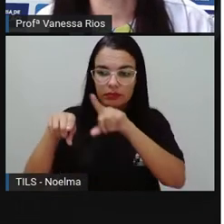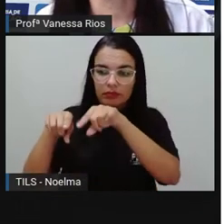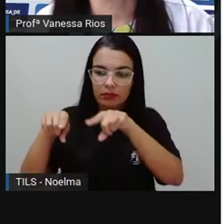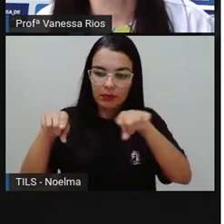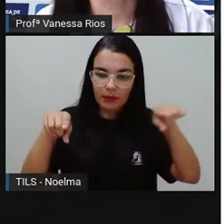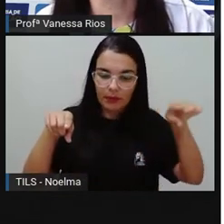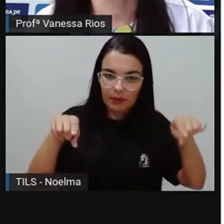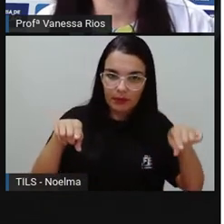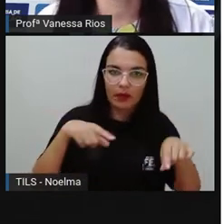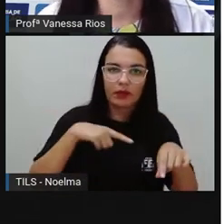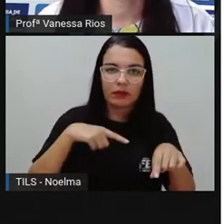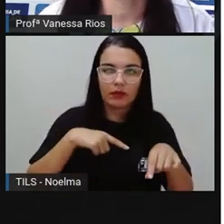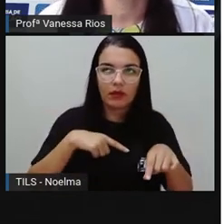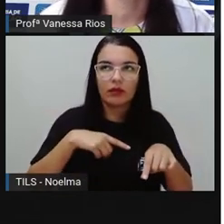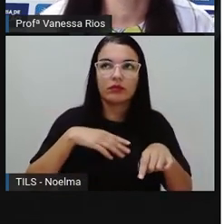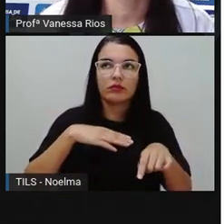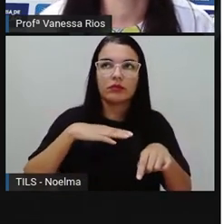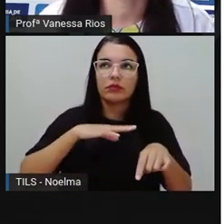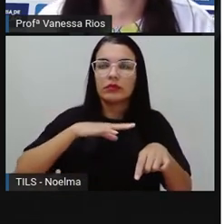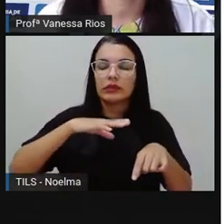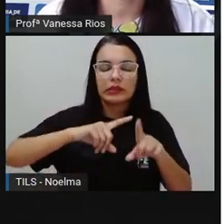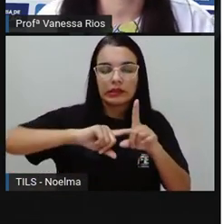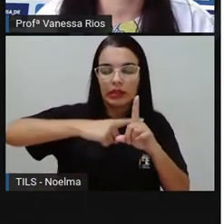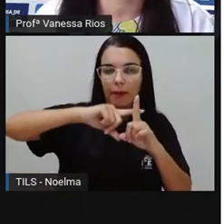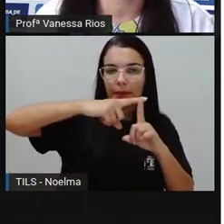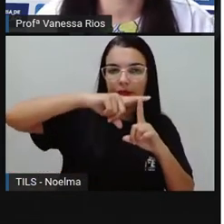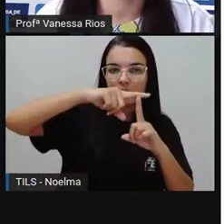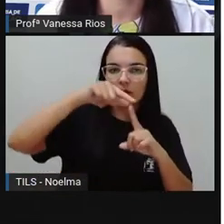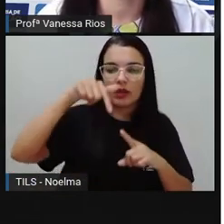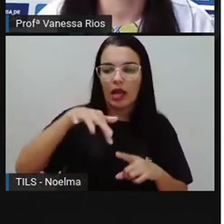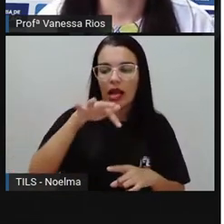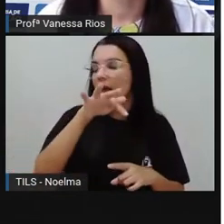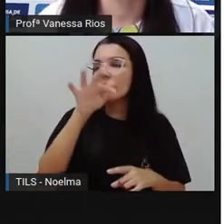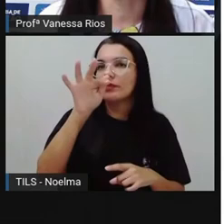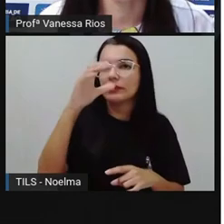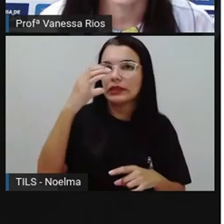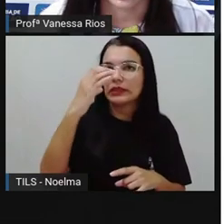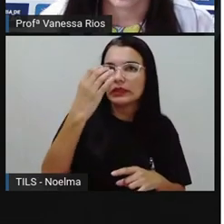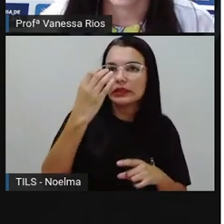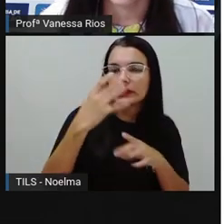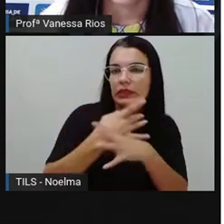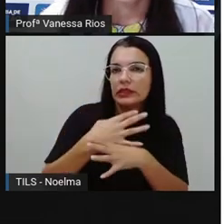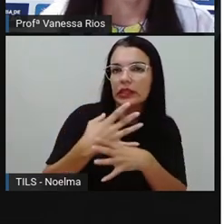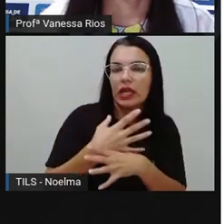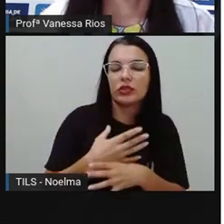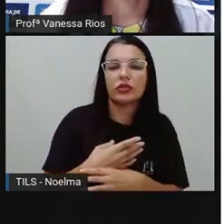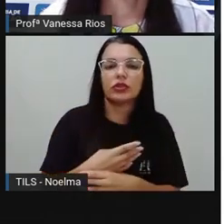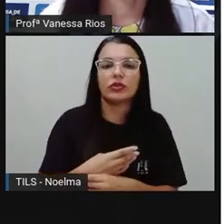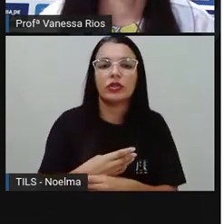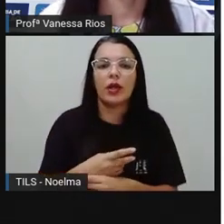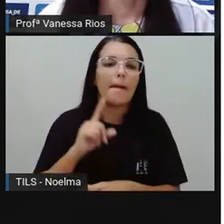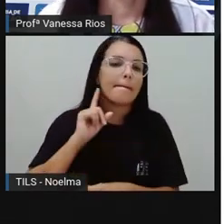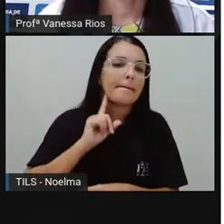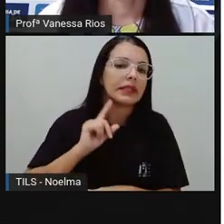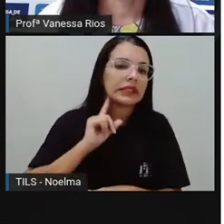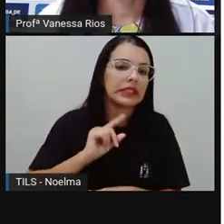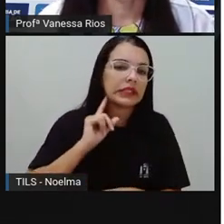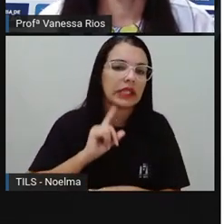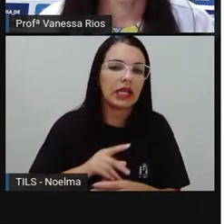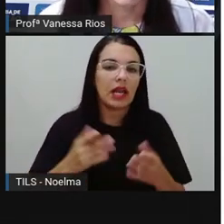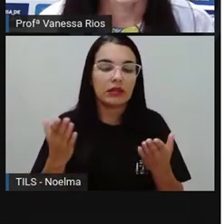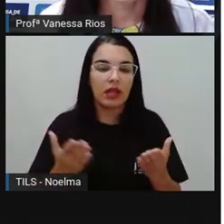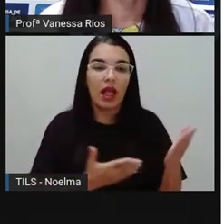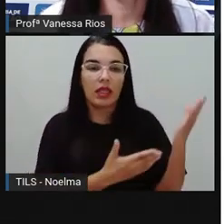de temperatura durante cinco dias na cidade de Belo Horizonte, Minas Gerais. E a protaiz, esse